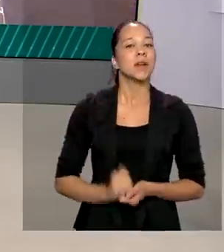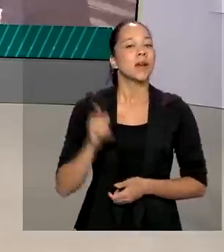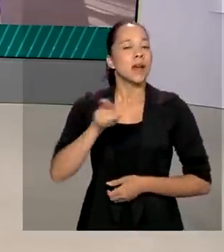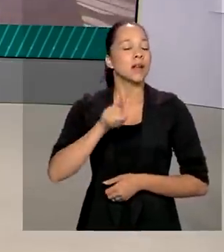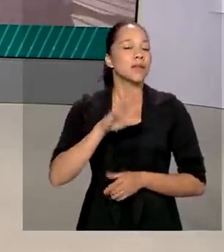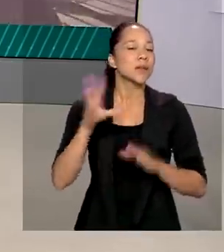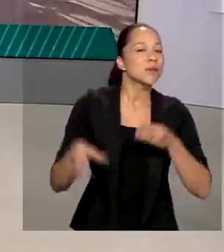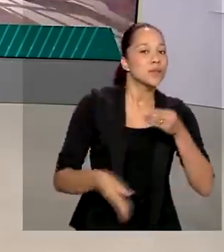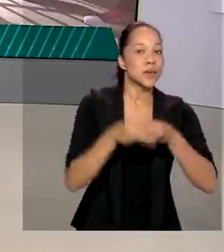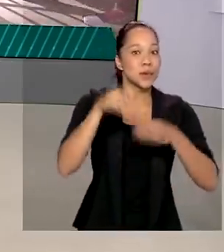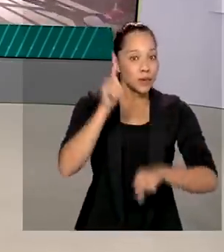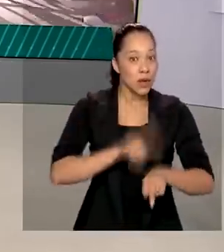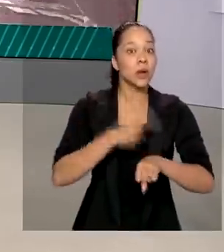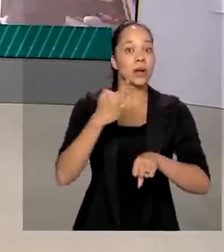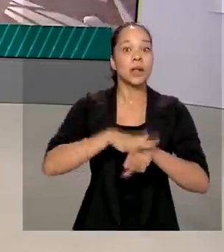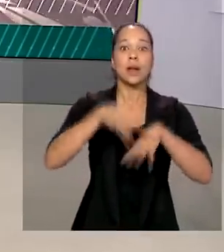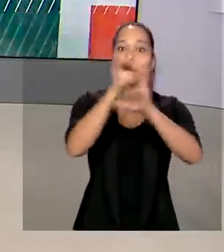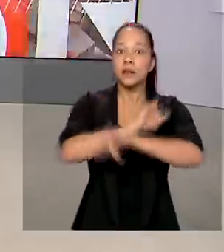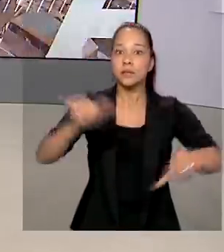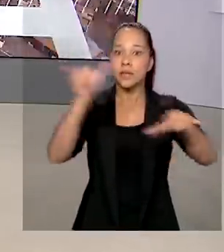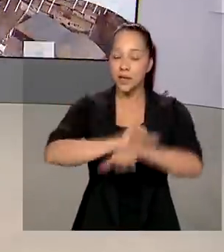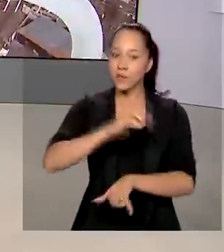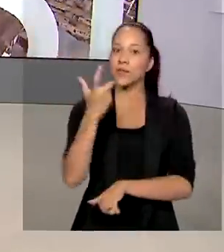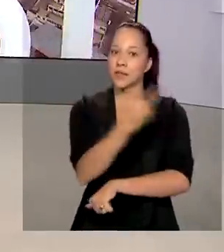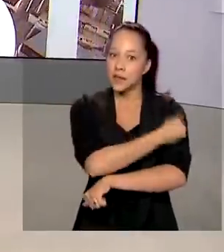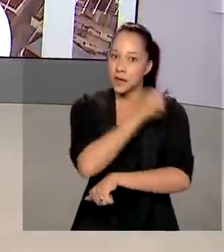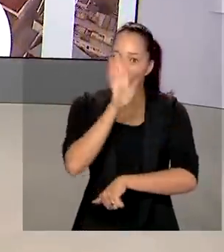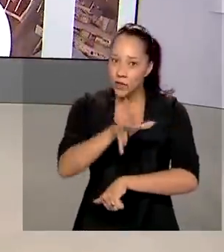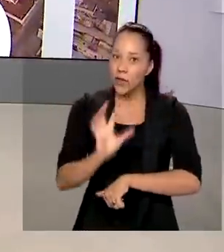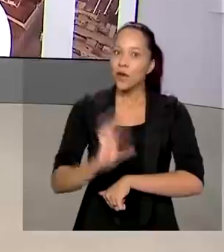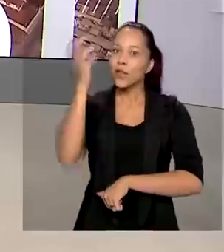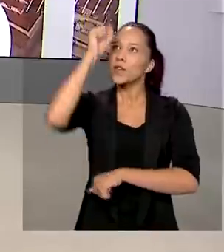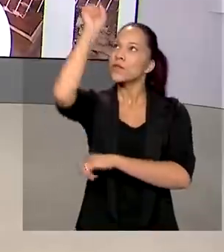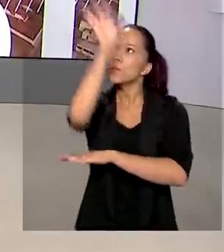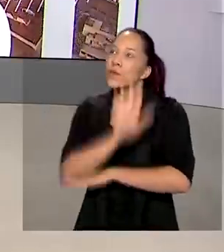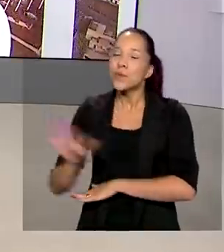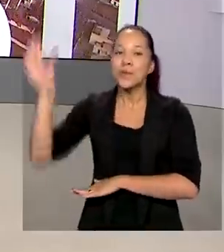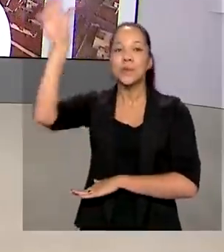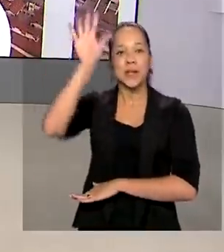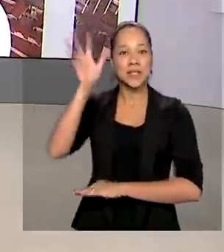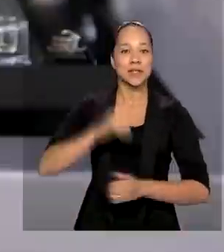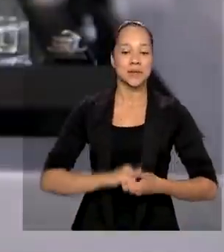incluídas imediatamente na campanha de vacinação que já acontece em todo o país.